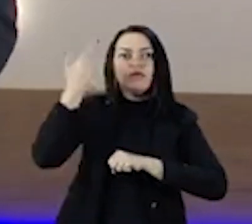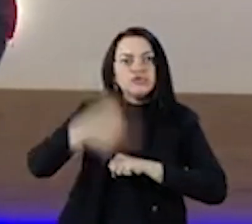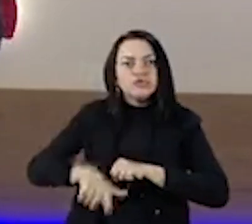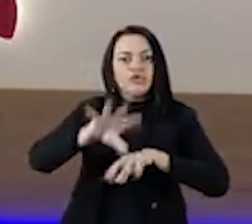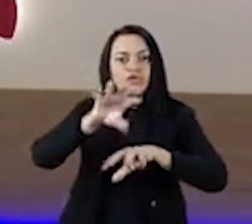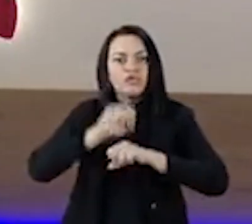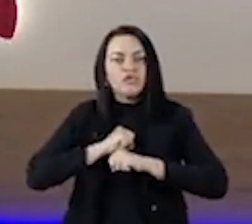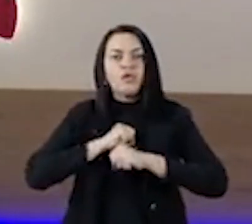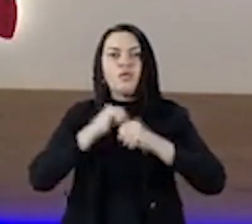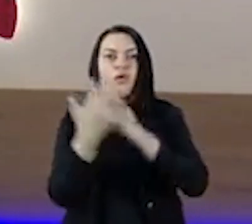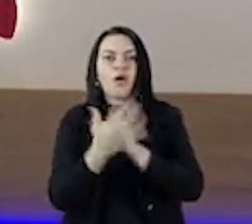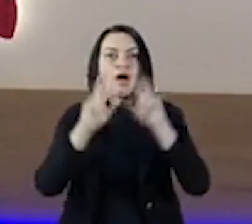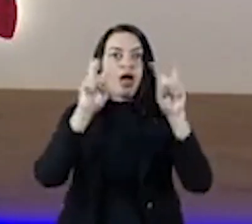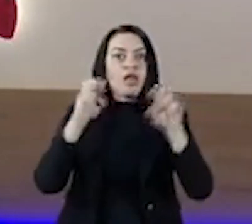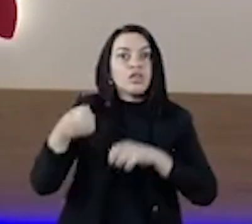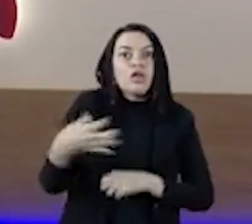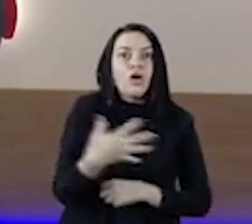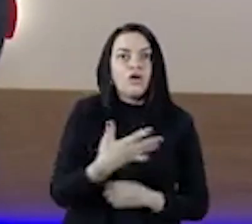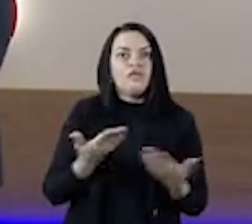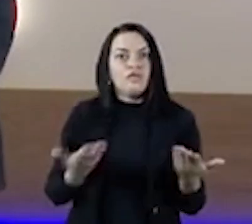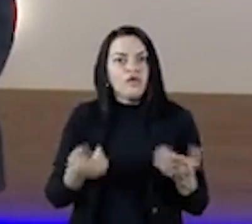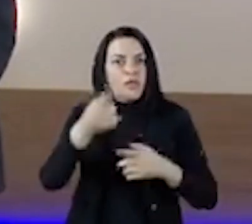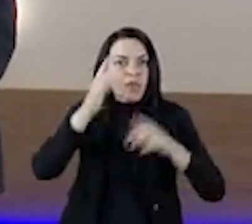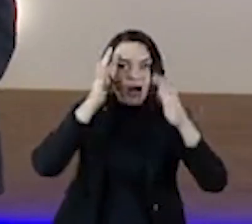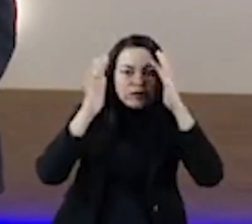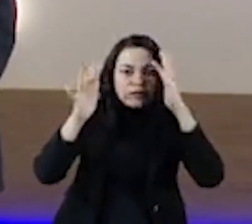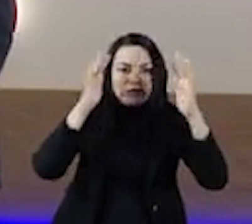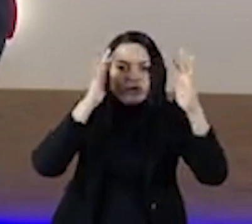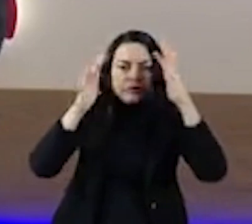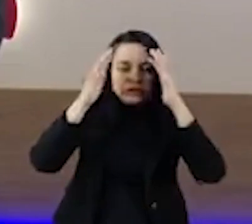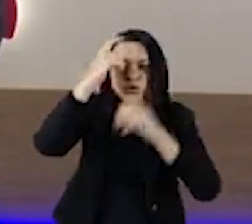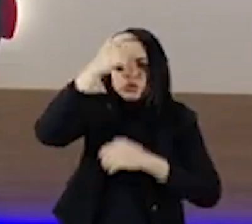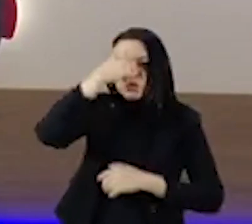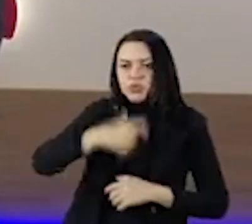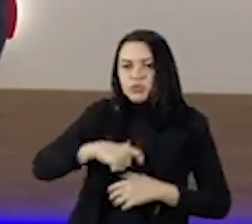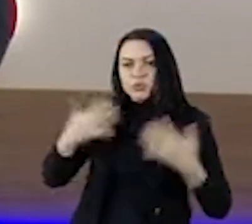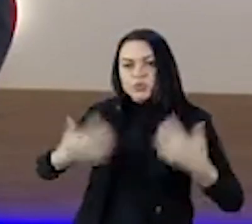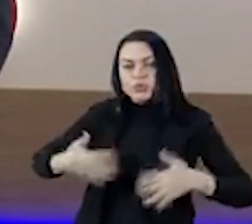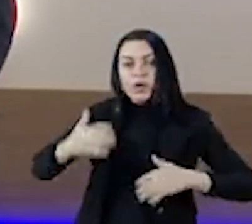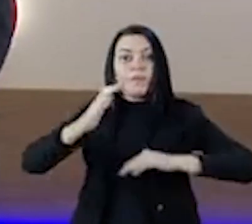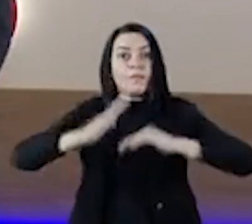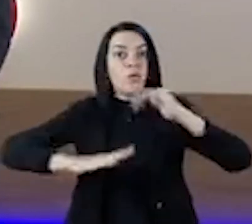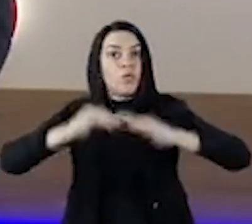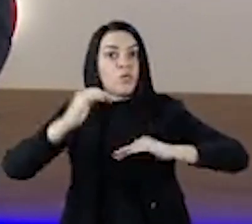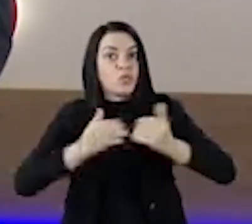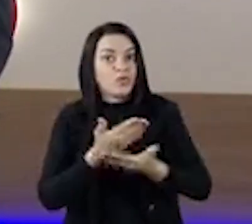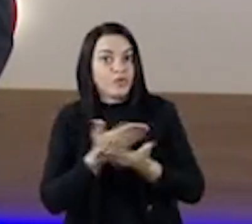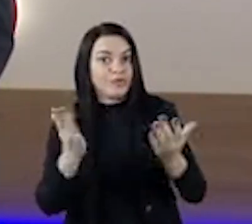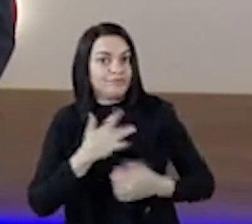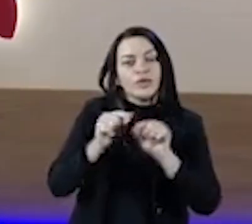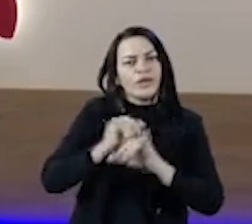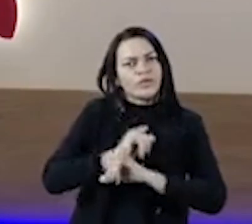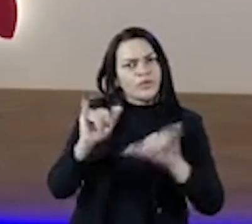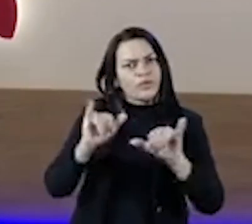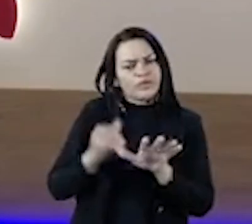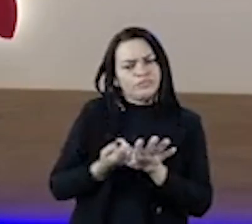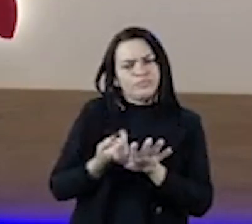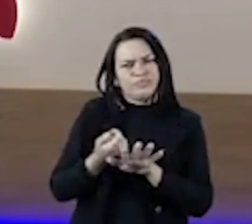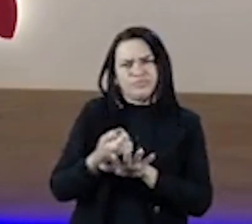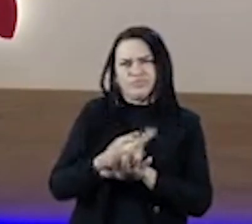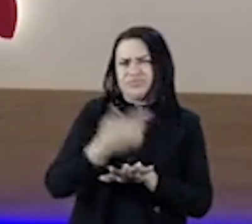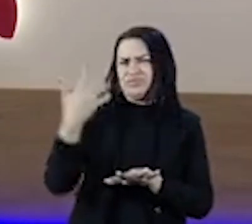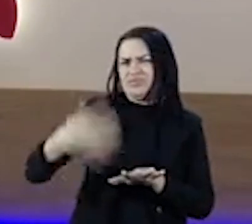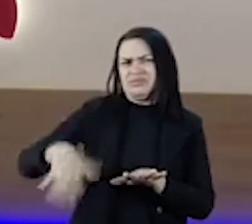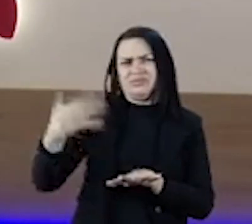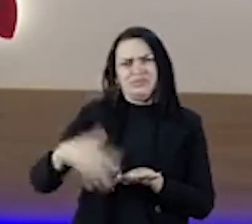Colocando, portanto, um tema novo Para a reflexão dos nossos profissionais de saúde Por fim, o